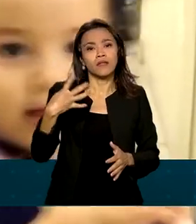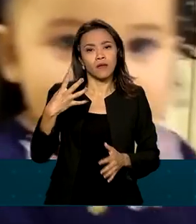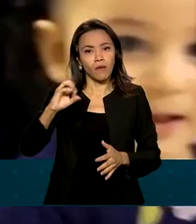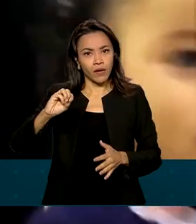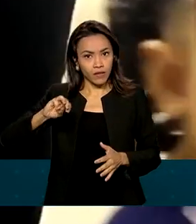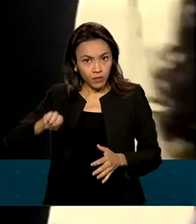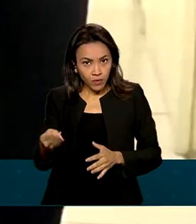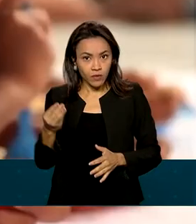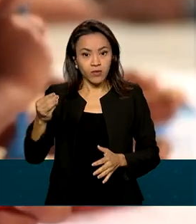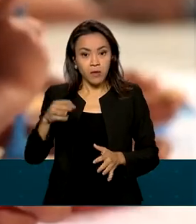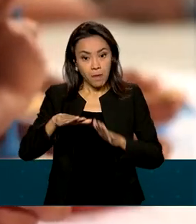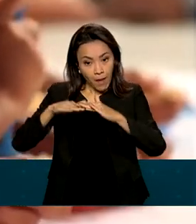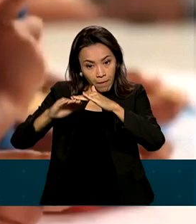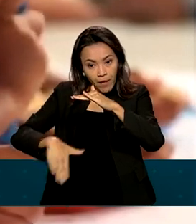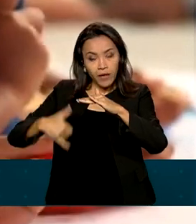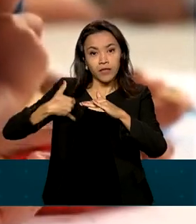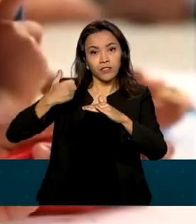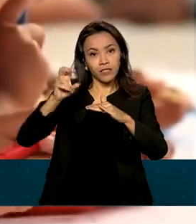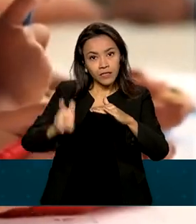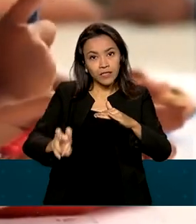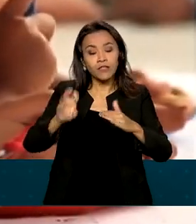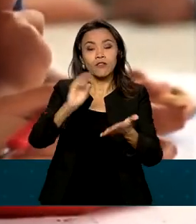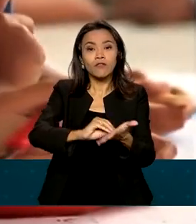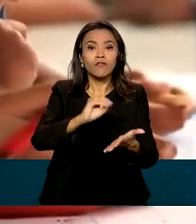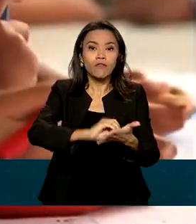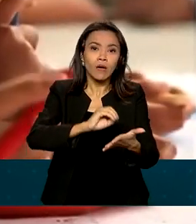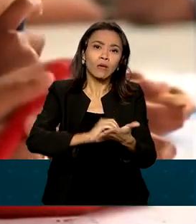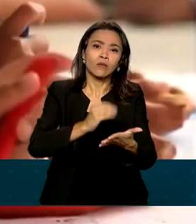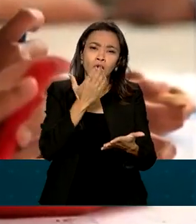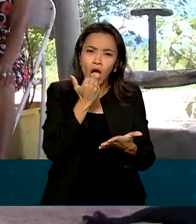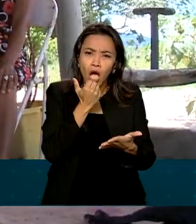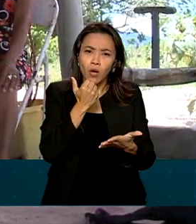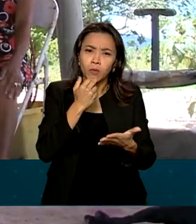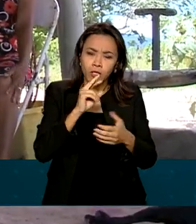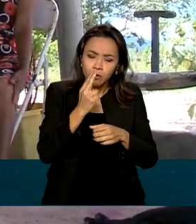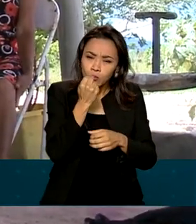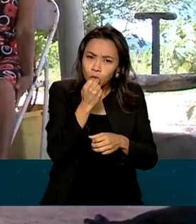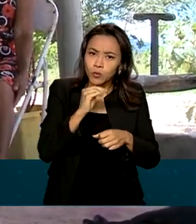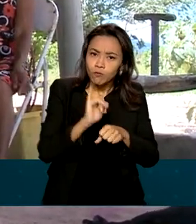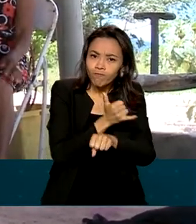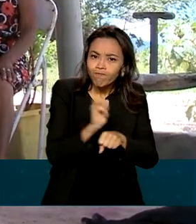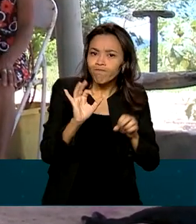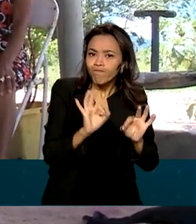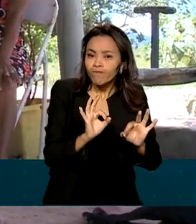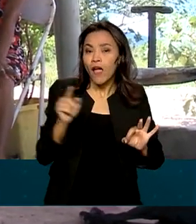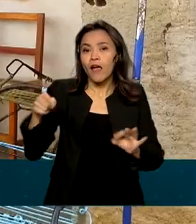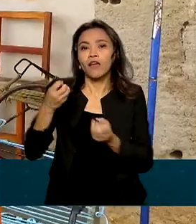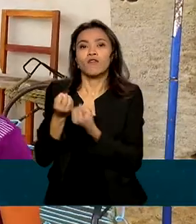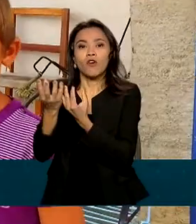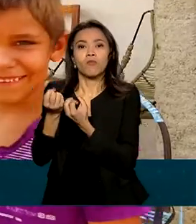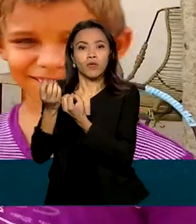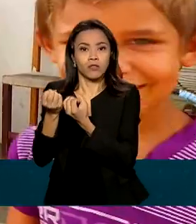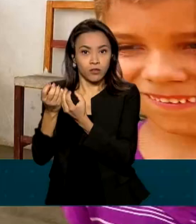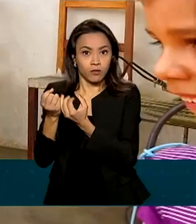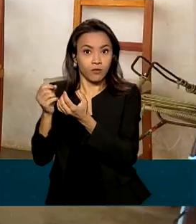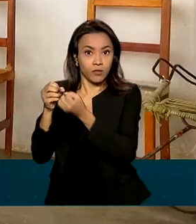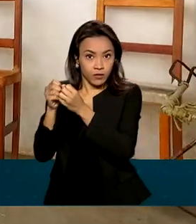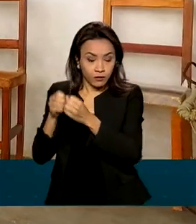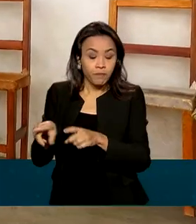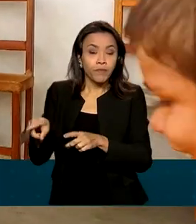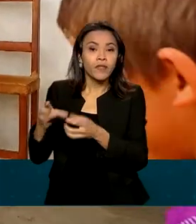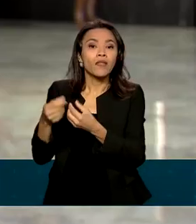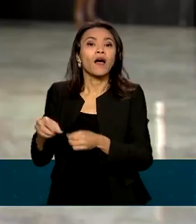de 5 anos sofrem de desnutrição crônica no mundo, de acordo com dados da Organização das Nações Unidas de